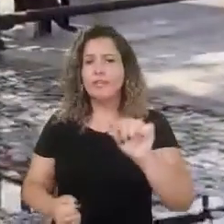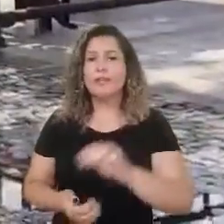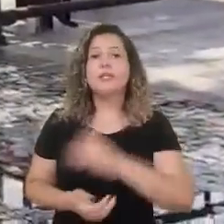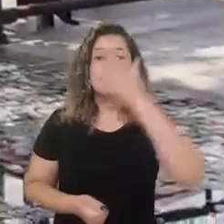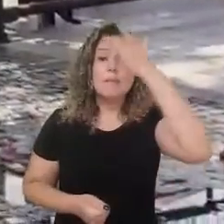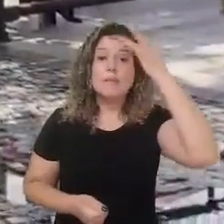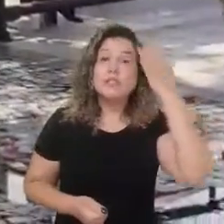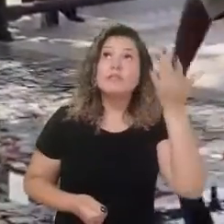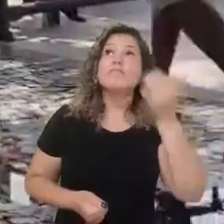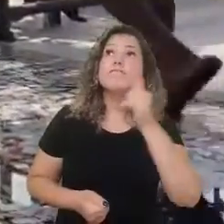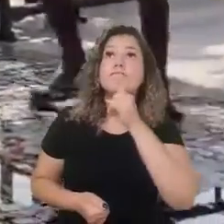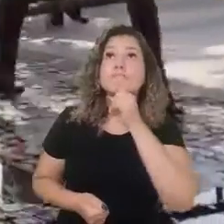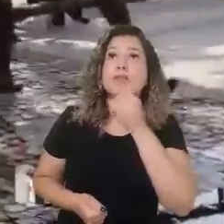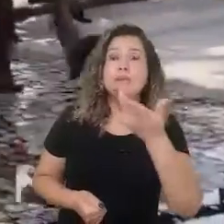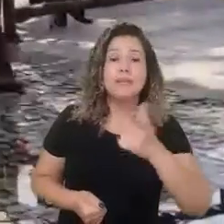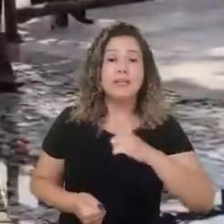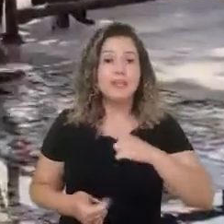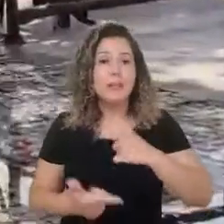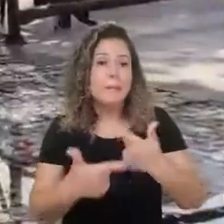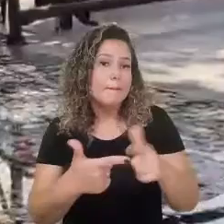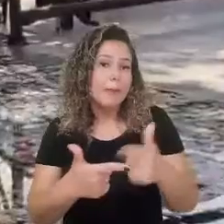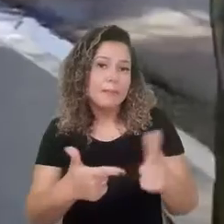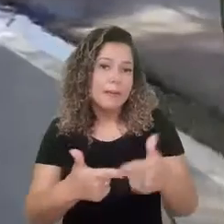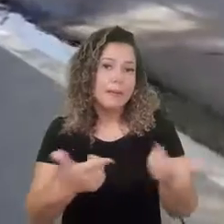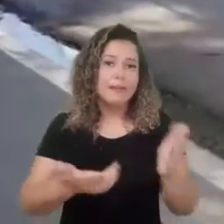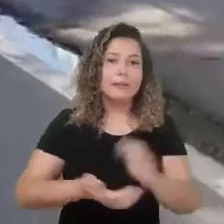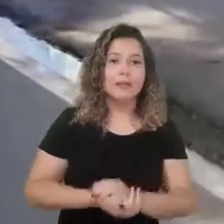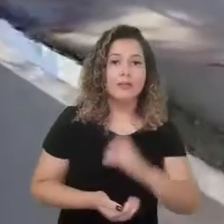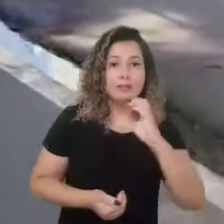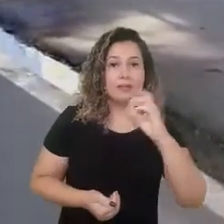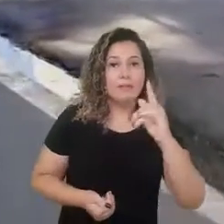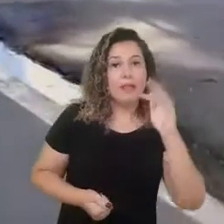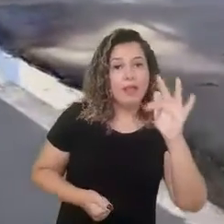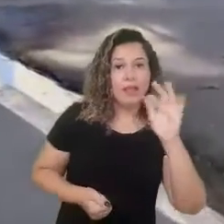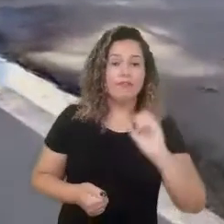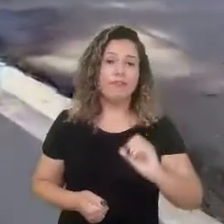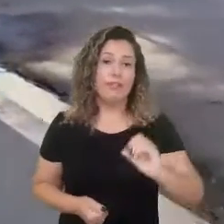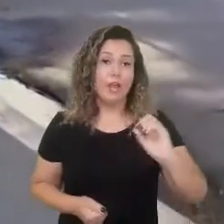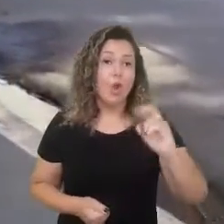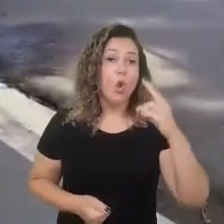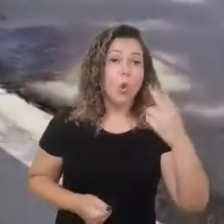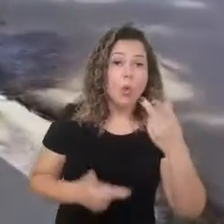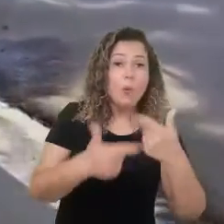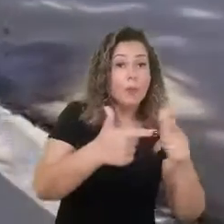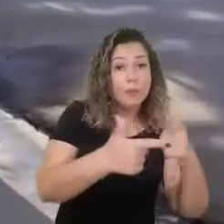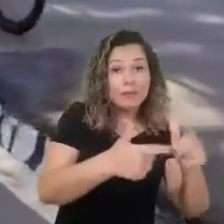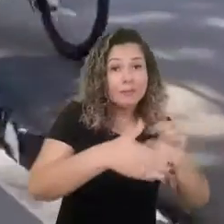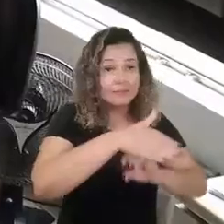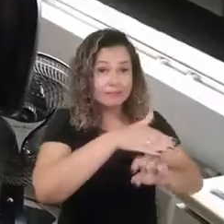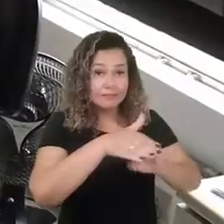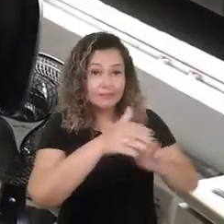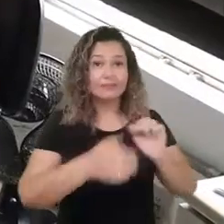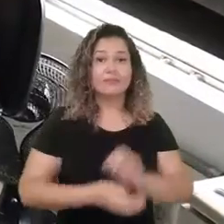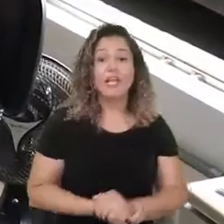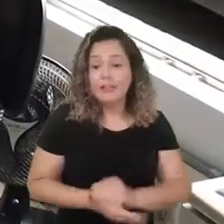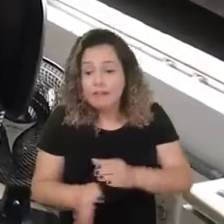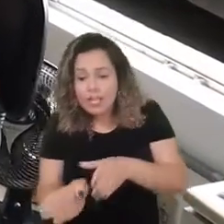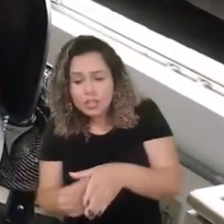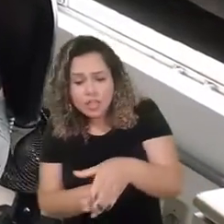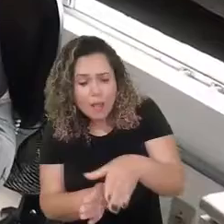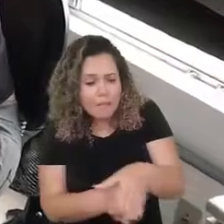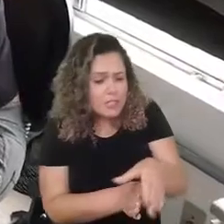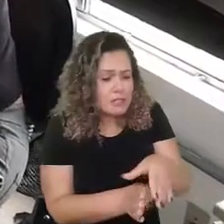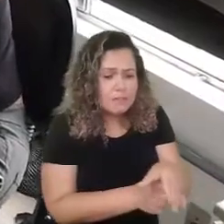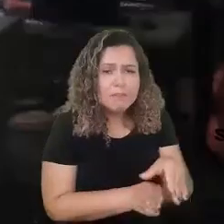pessoas que encontram dificuldade para regularizar sua situação fiscal pessoal ou de seu negócio. Outro ponto